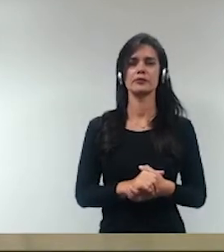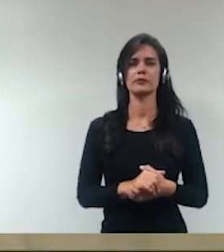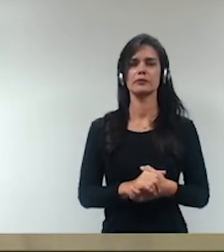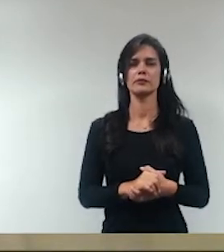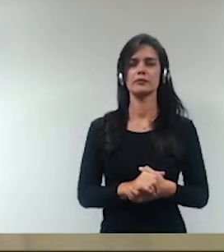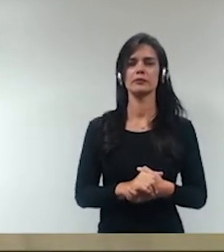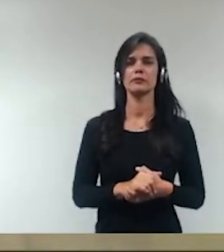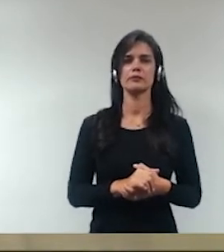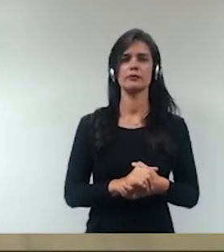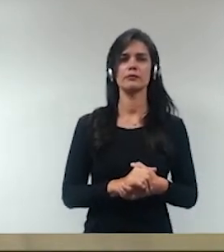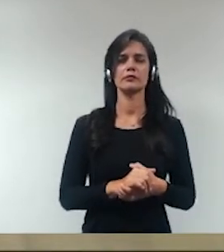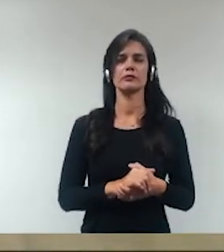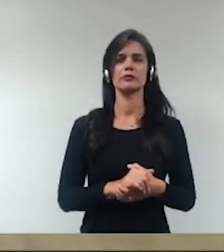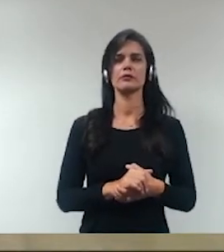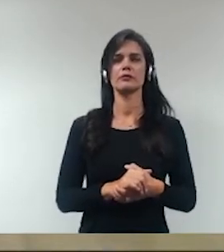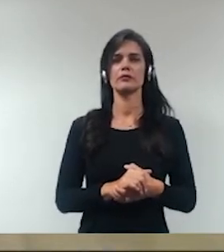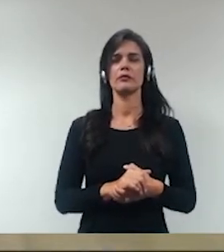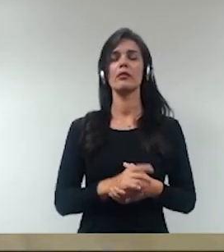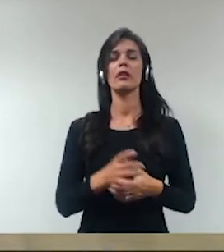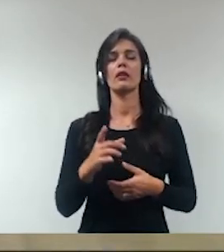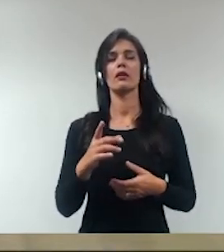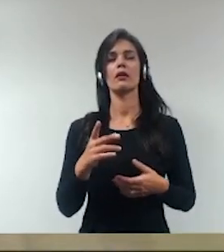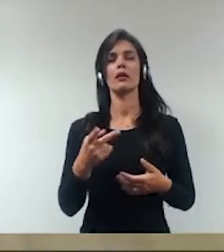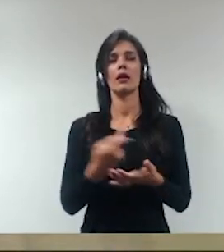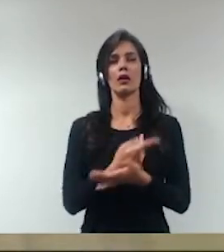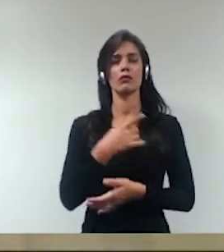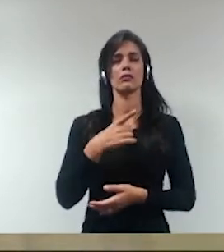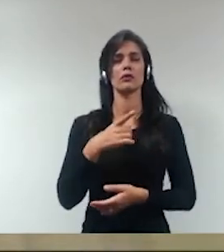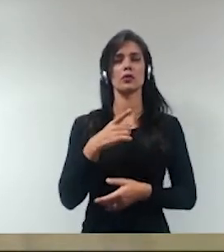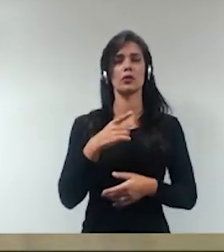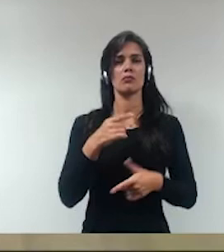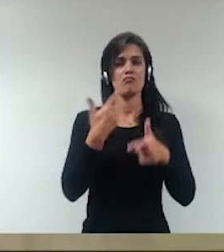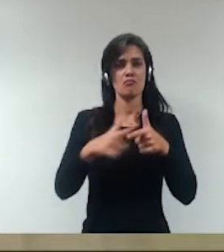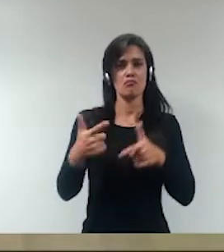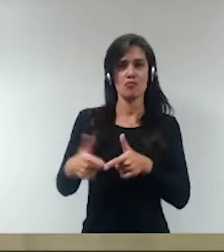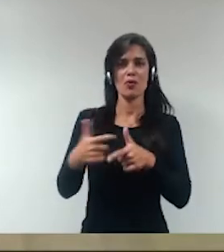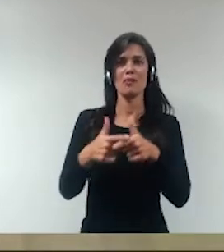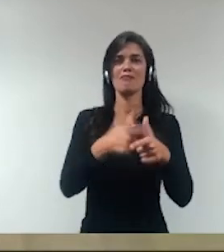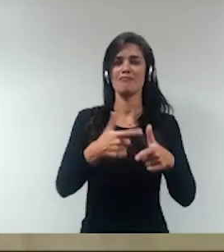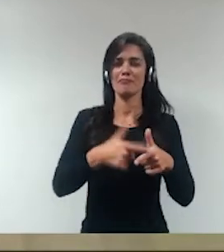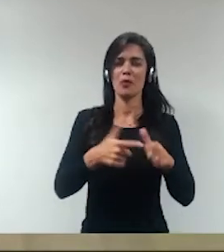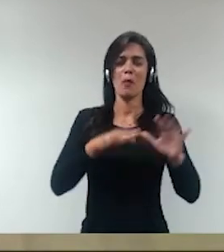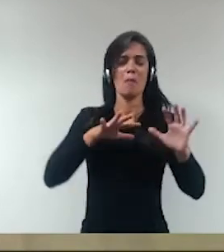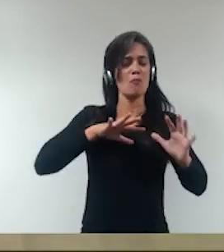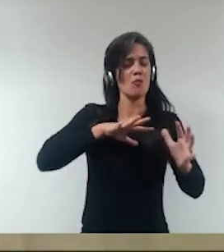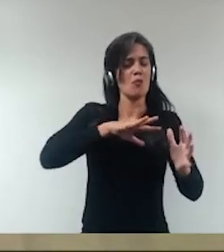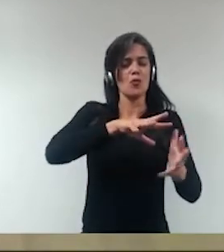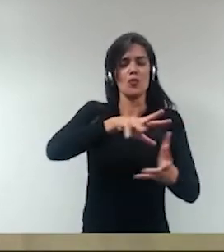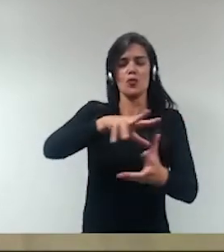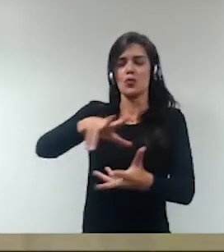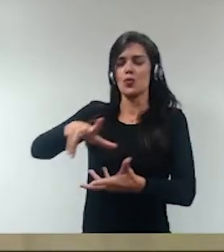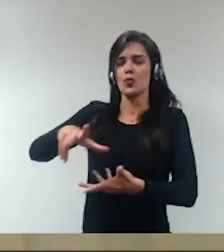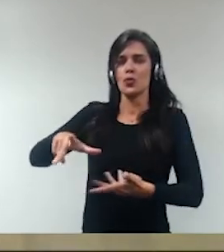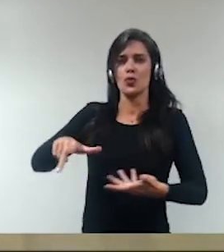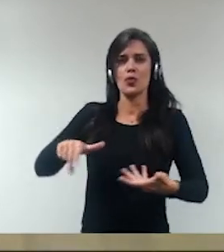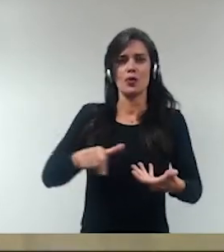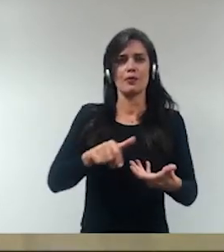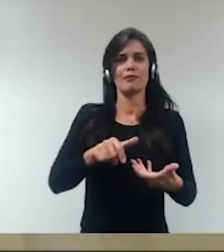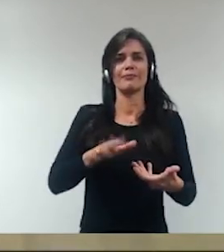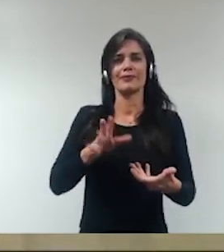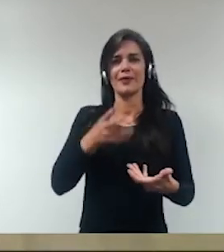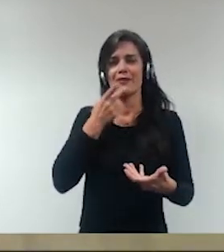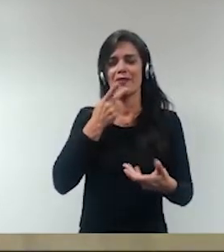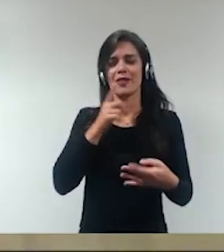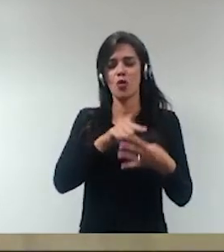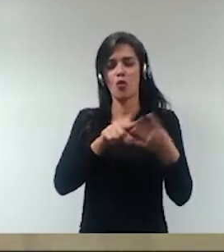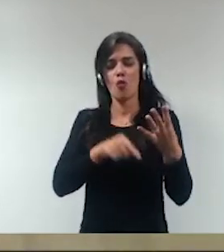o COVID-19, né, trouxe uma crise de dimensão mundial, né, atualmente fala-se em quatro crises,